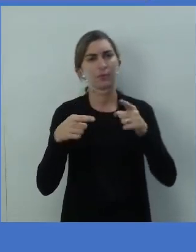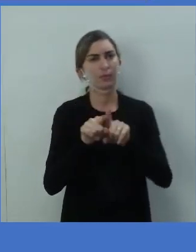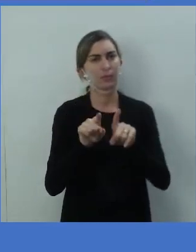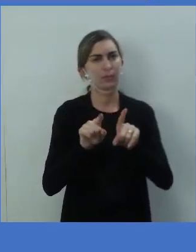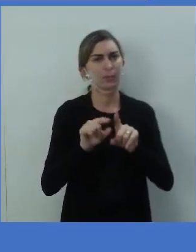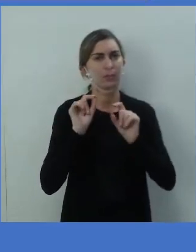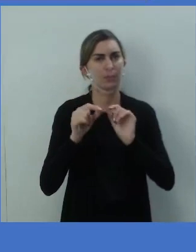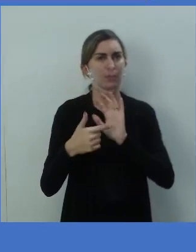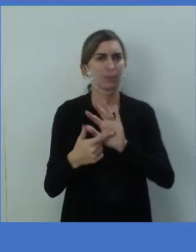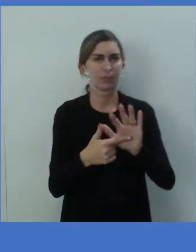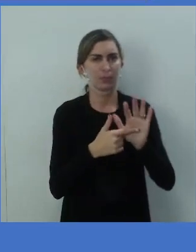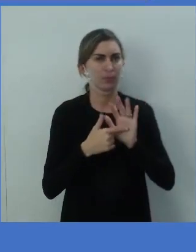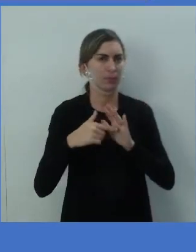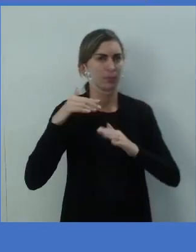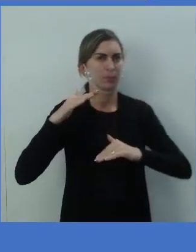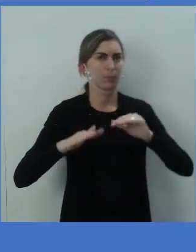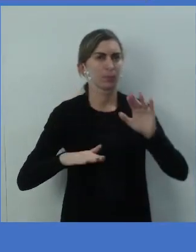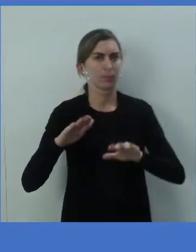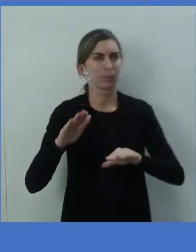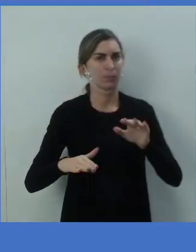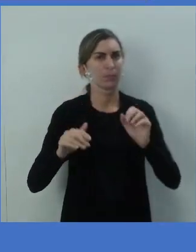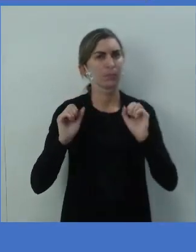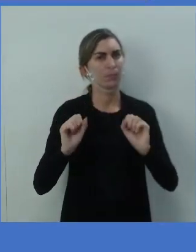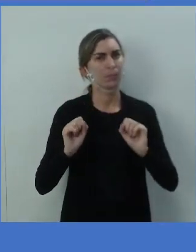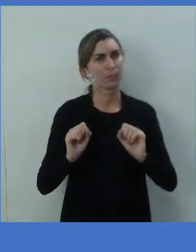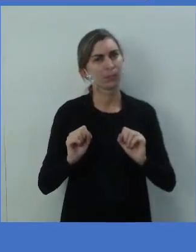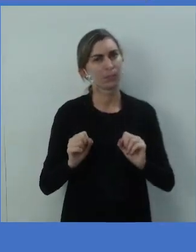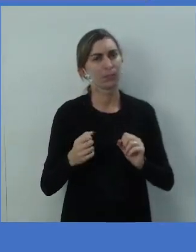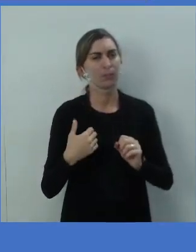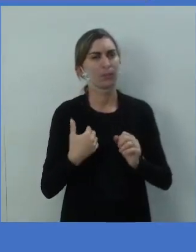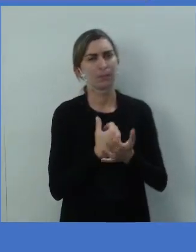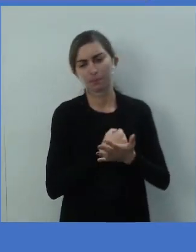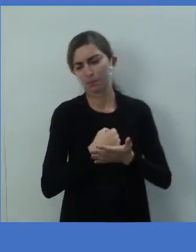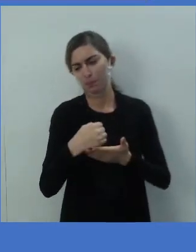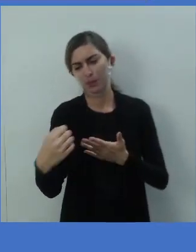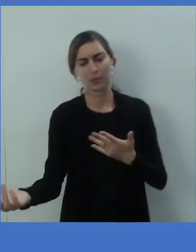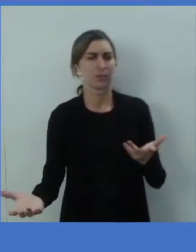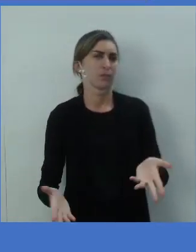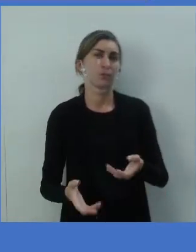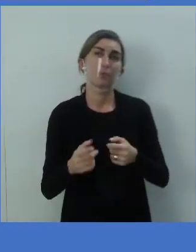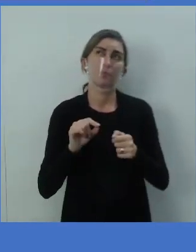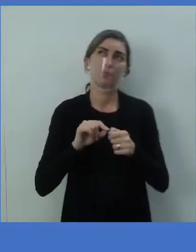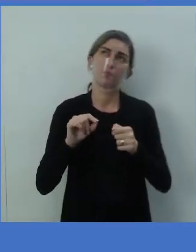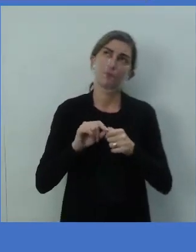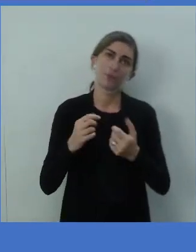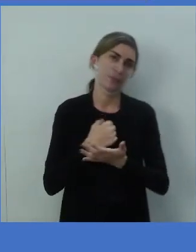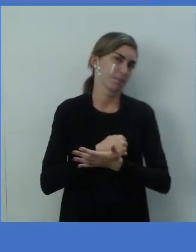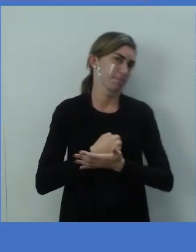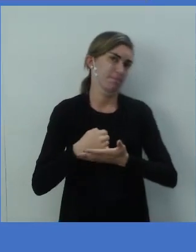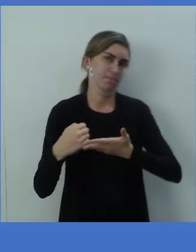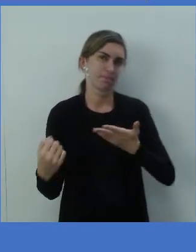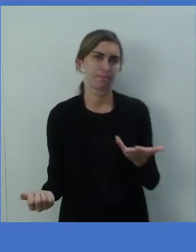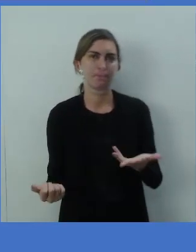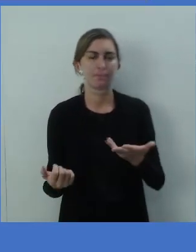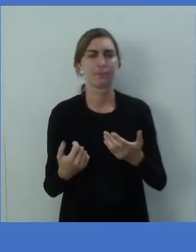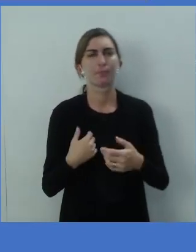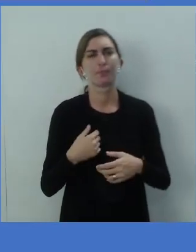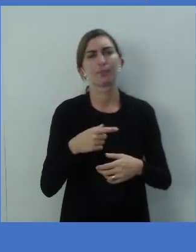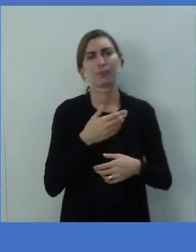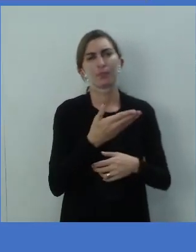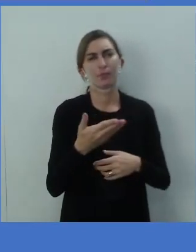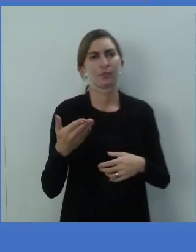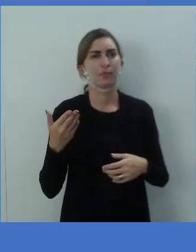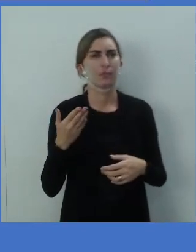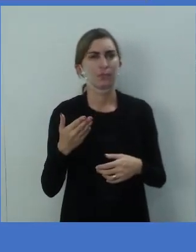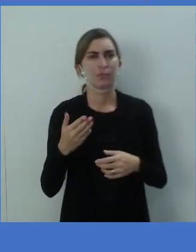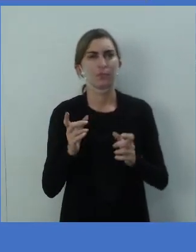indicar uma Possibility, uma possibilidade que passou, que você poderia ter feito. Dentro disso, tem aí